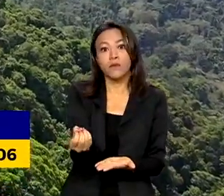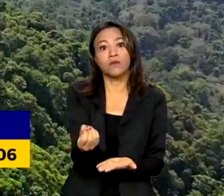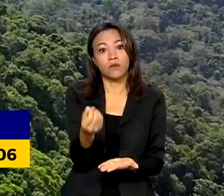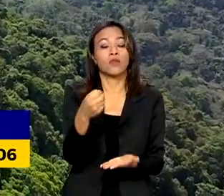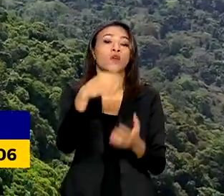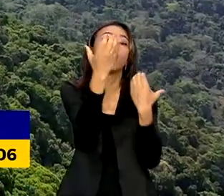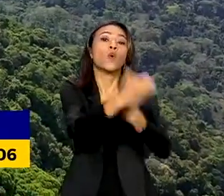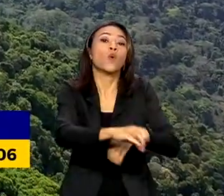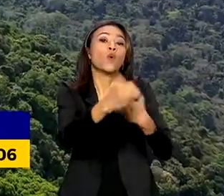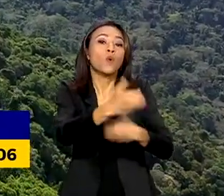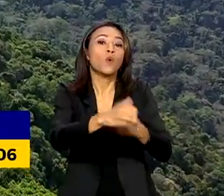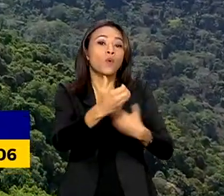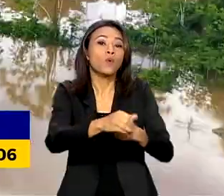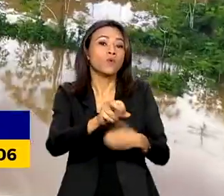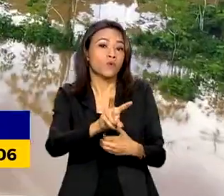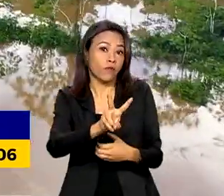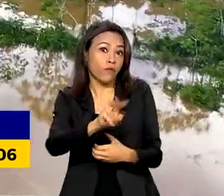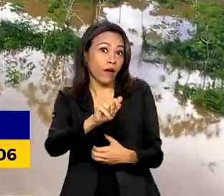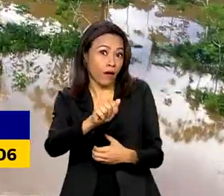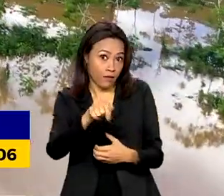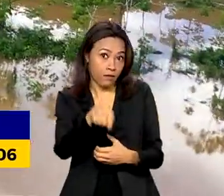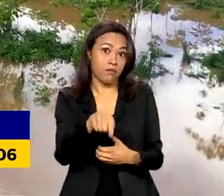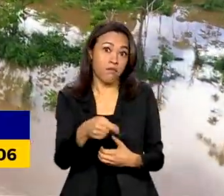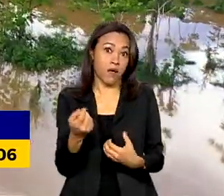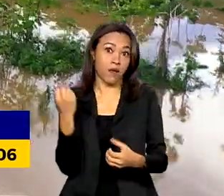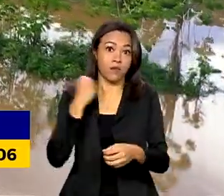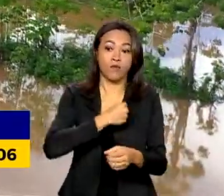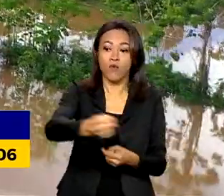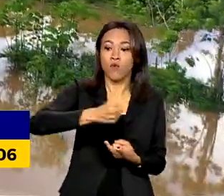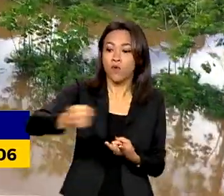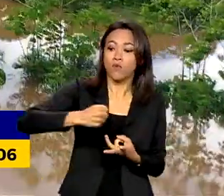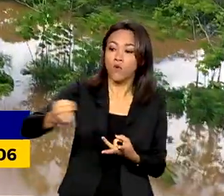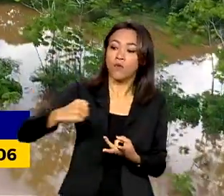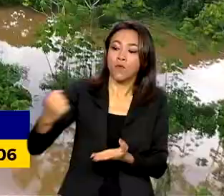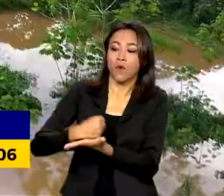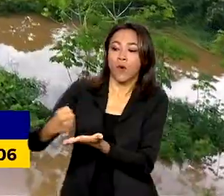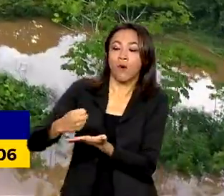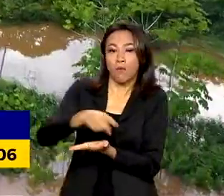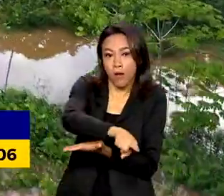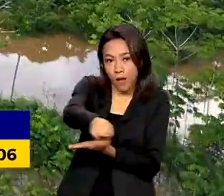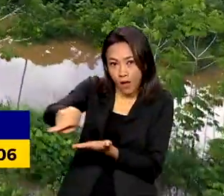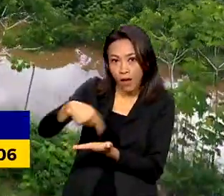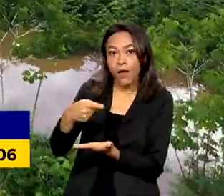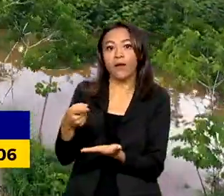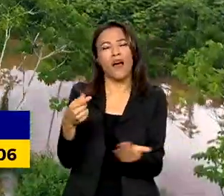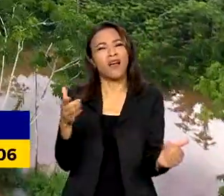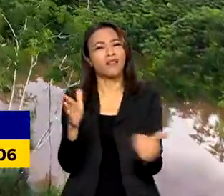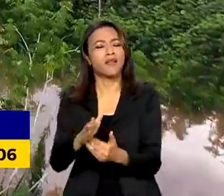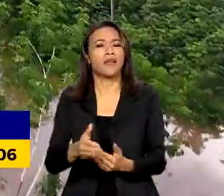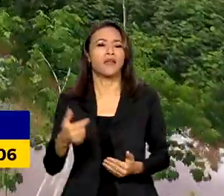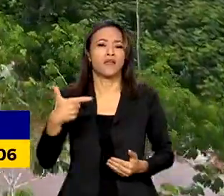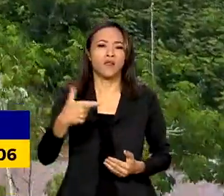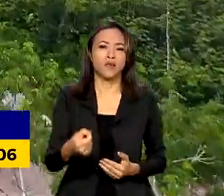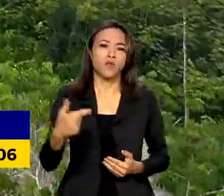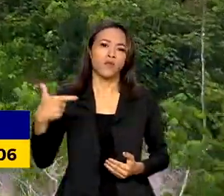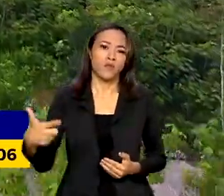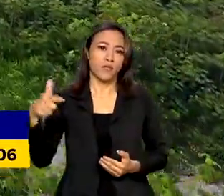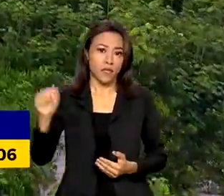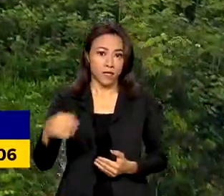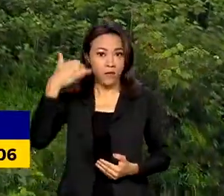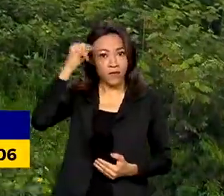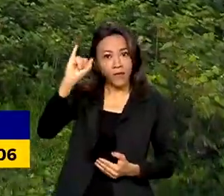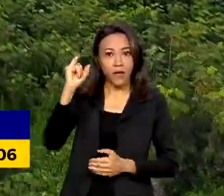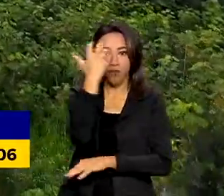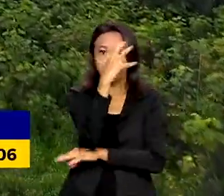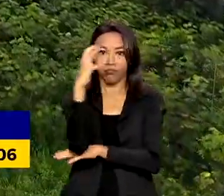por meio de concurso público, para atuação no combate ao desmatamento até 2027. Ao todo, o